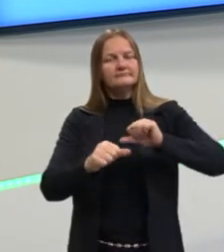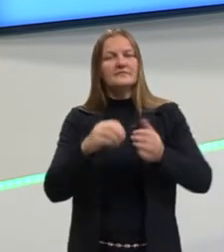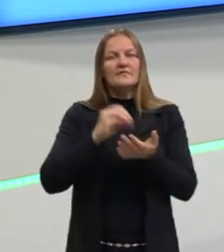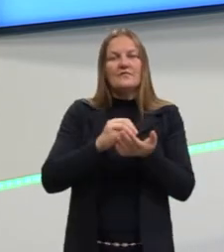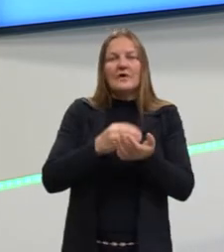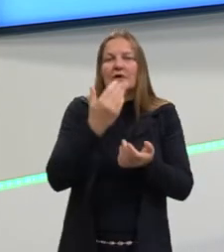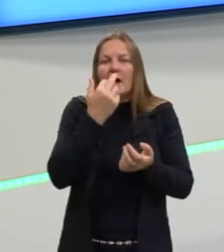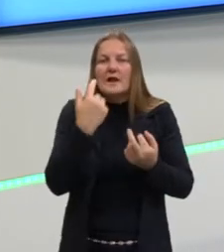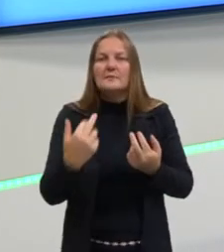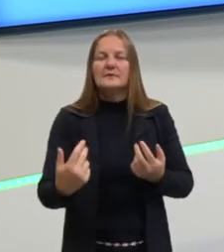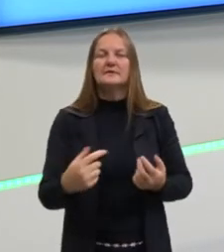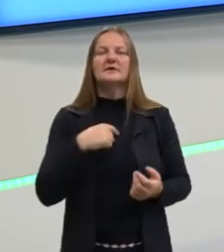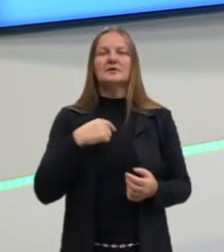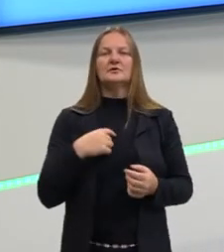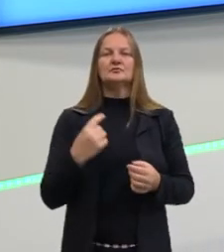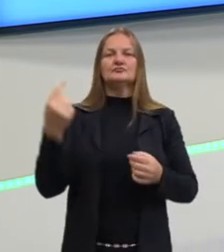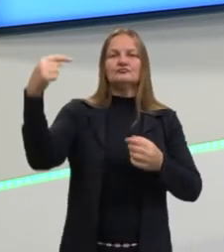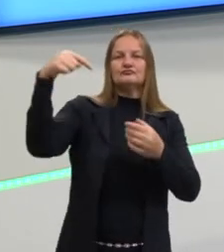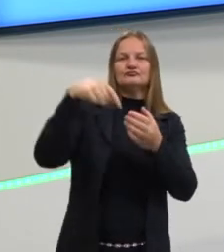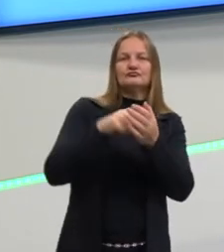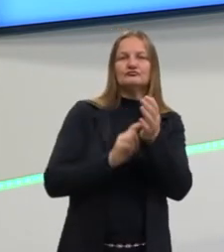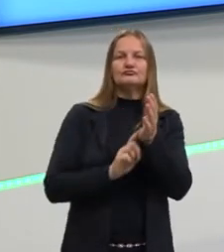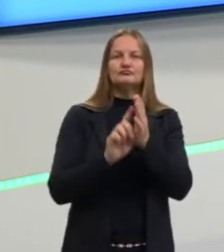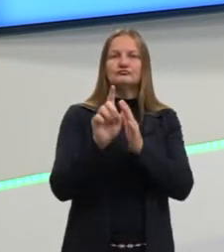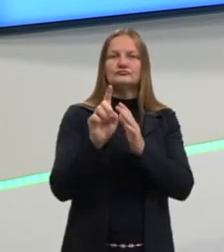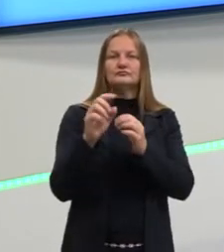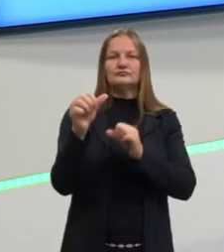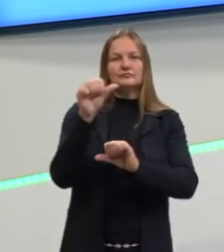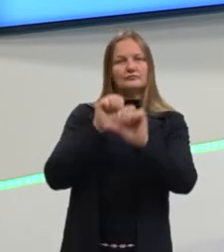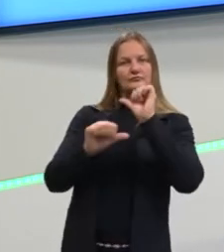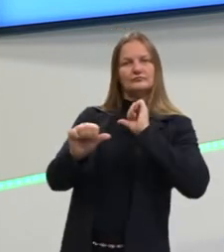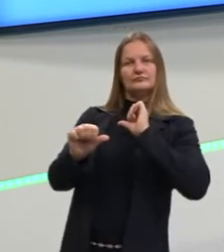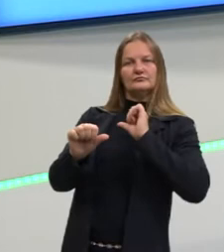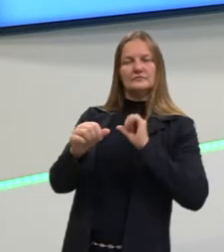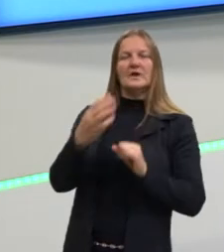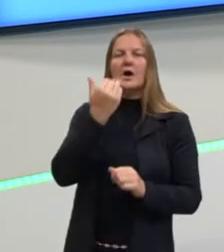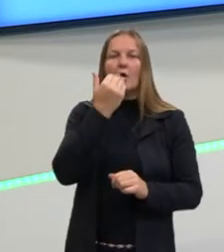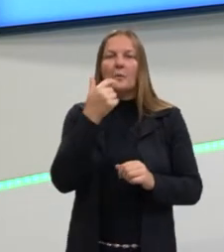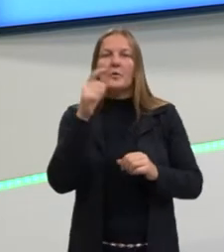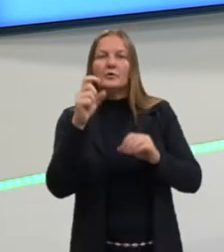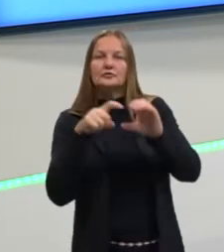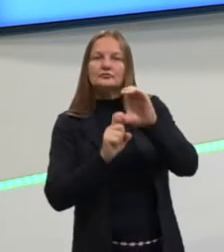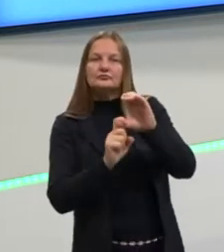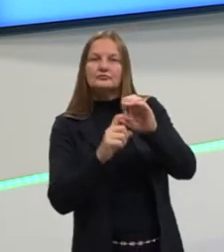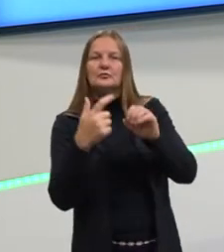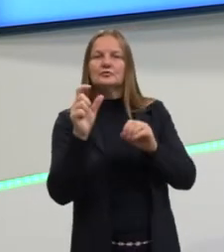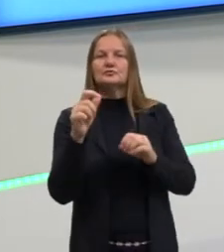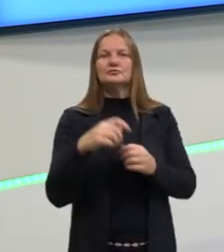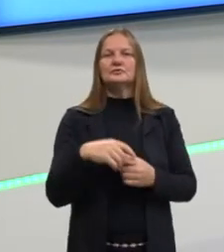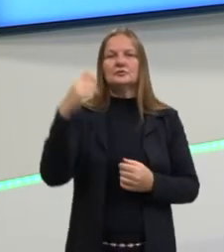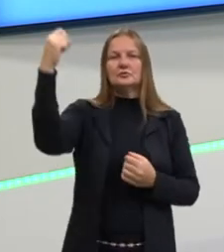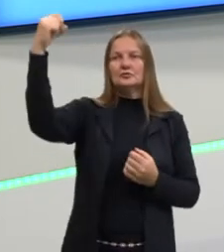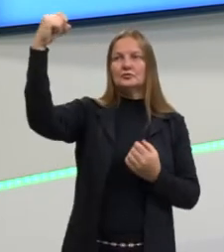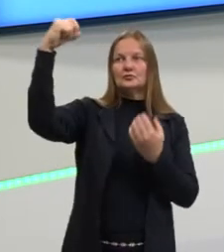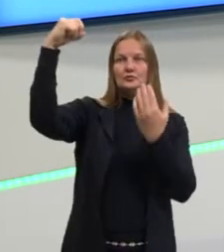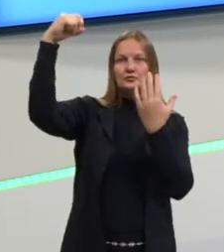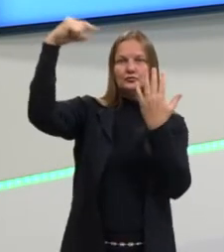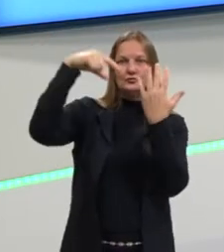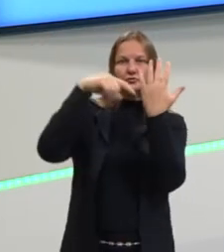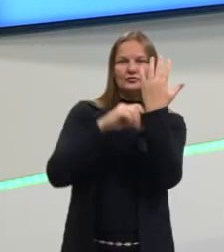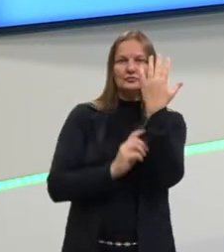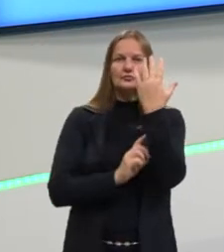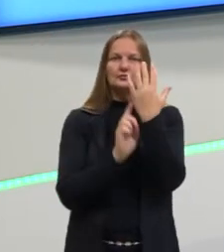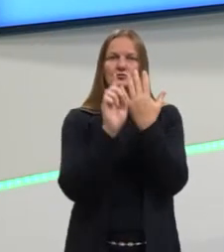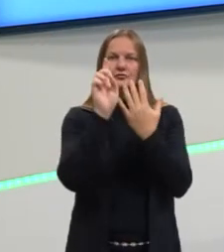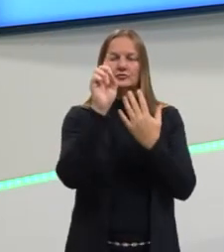ela é heterótrofa. Ela vai se alimentar de... Quando falta luz solar, ela se alimenta de um ser vivo,